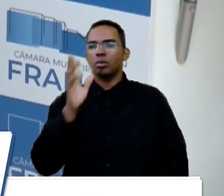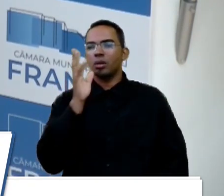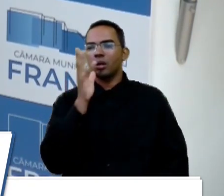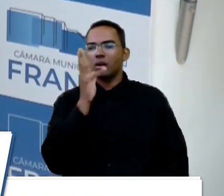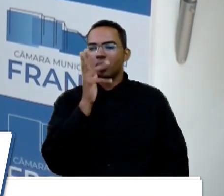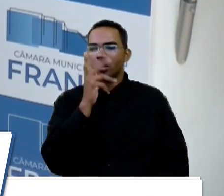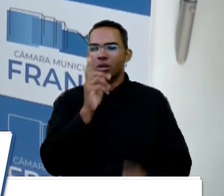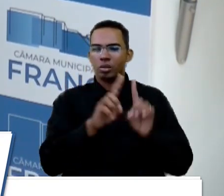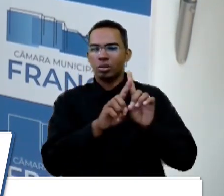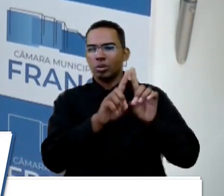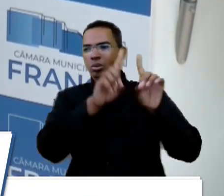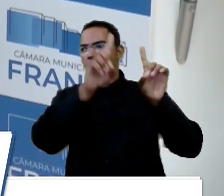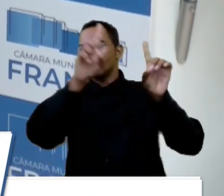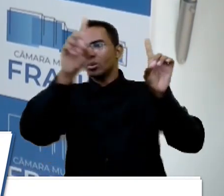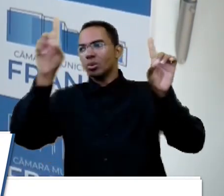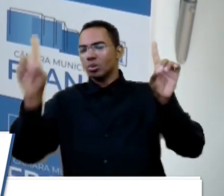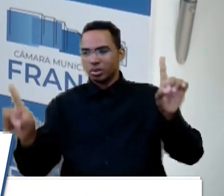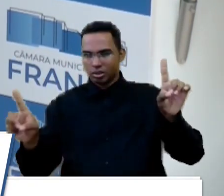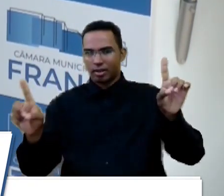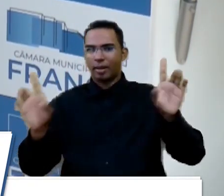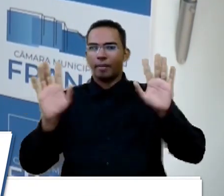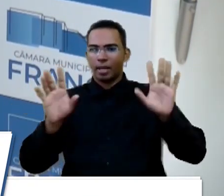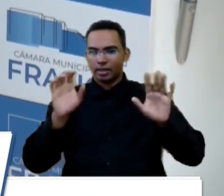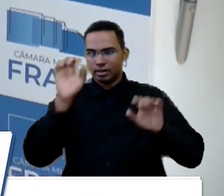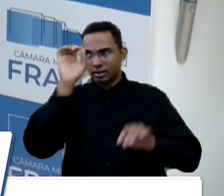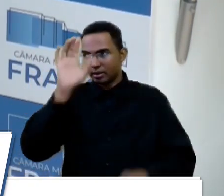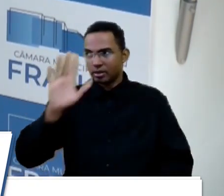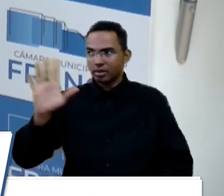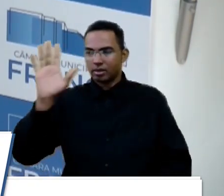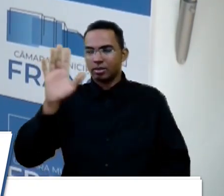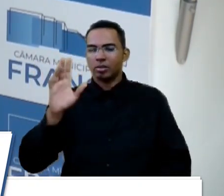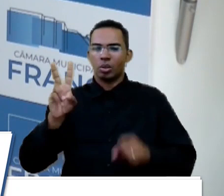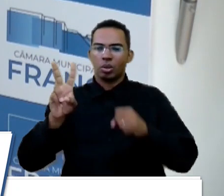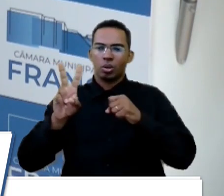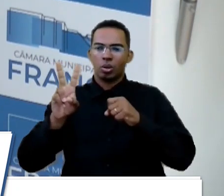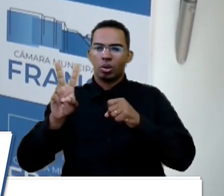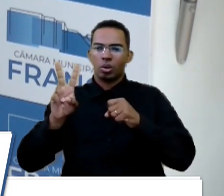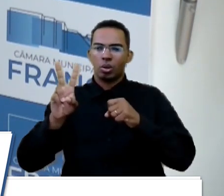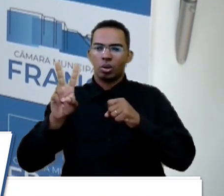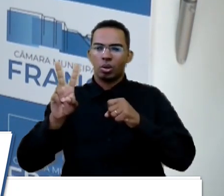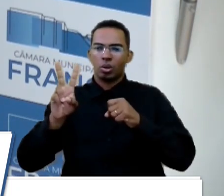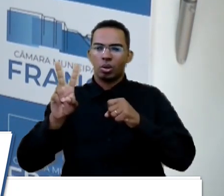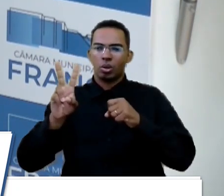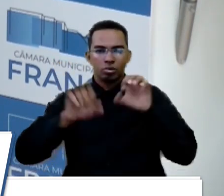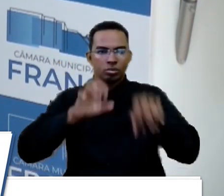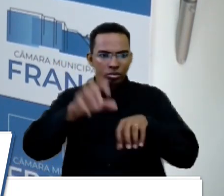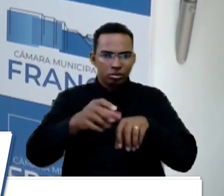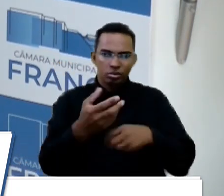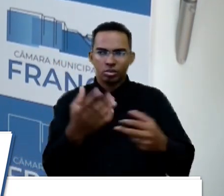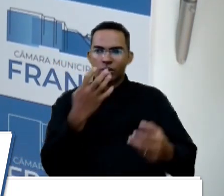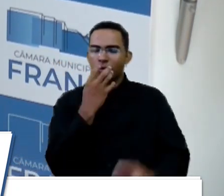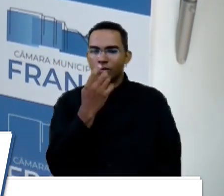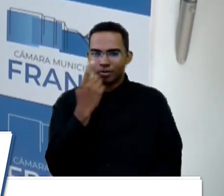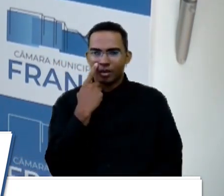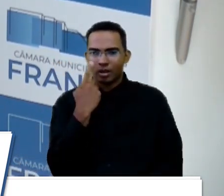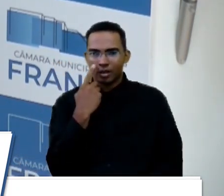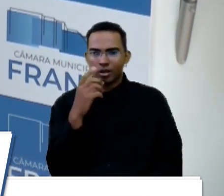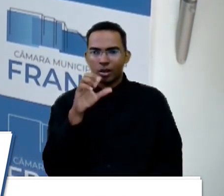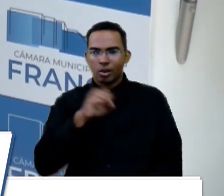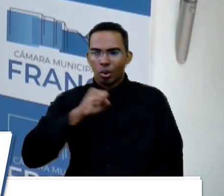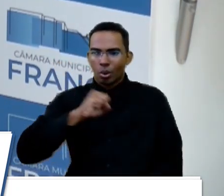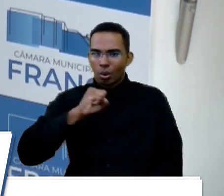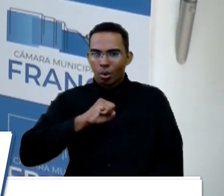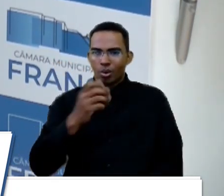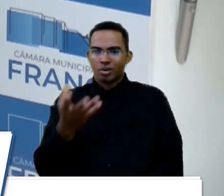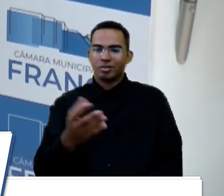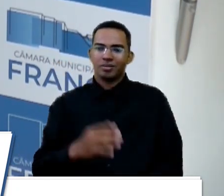atravessar de um lado pro outro. Agora imagina que o vetimóvel tem que correr atrás de um animal desse, que eu fui lá correr atrás dele. Entendeu?